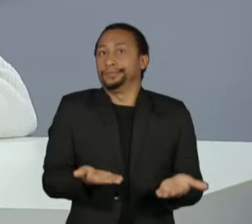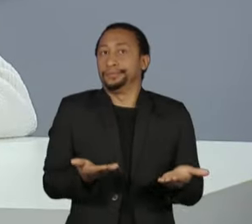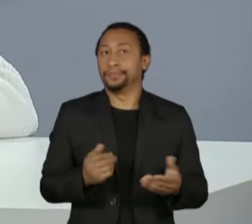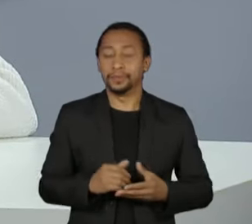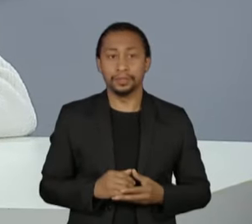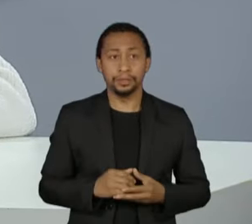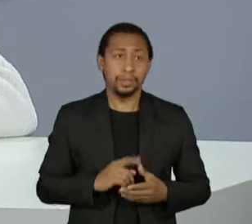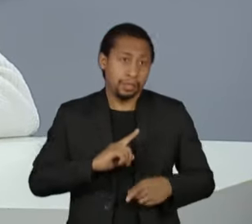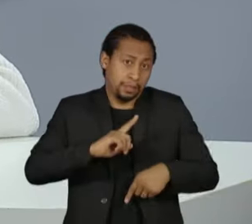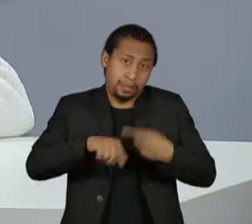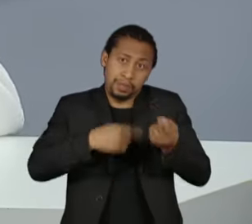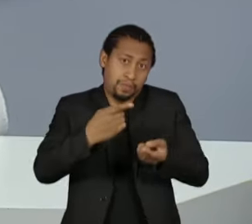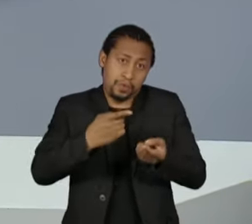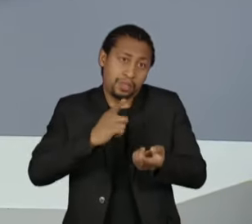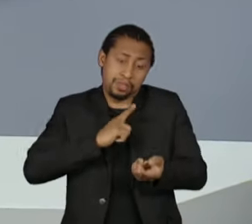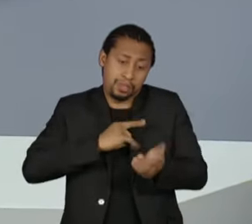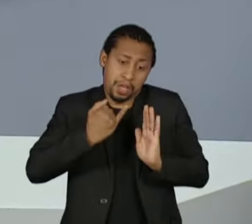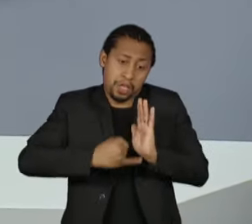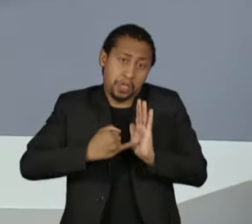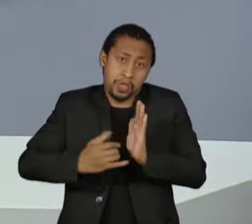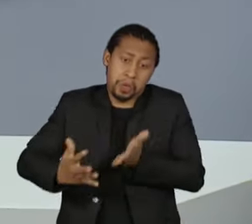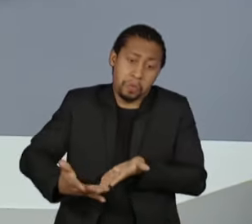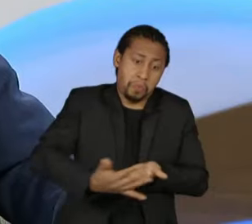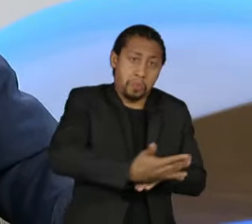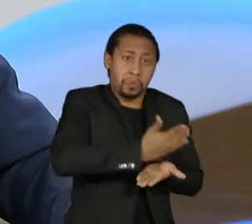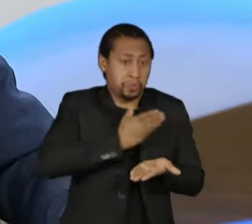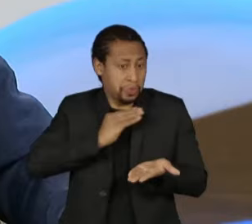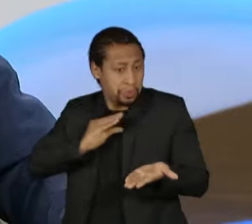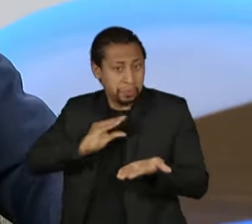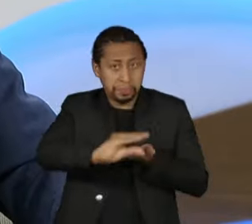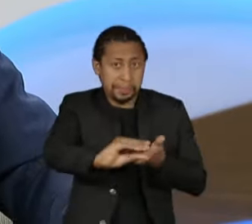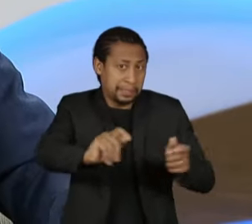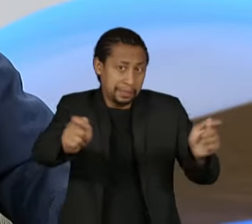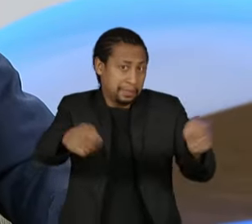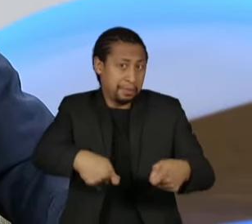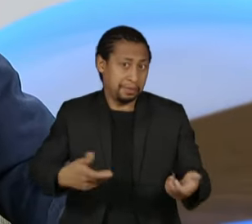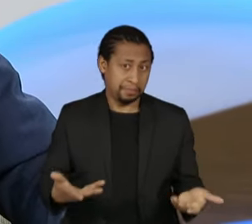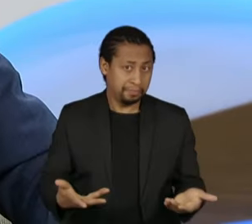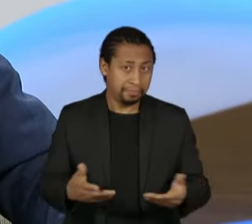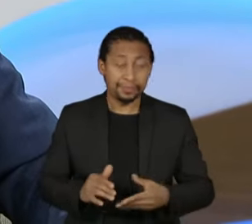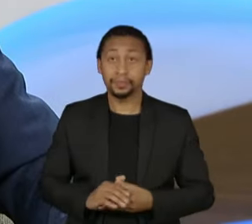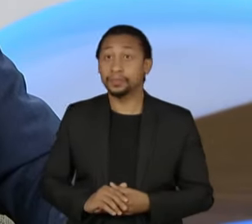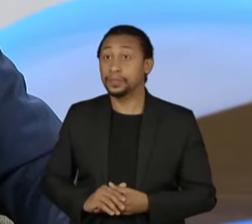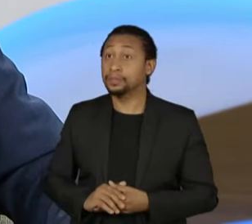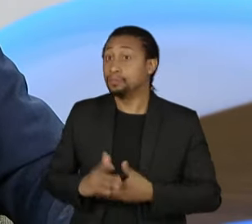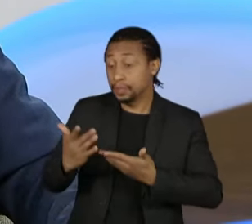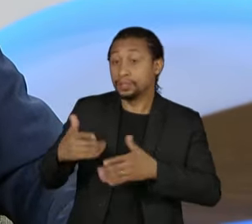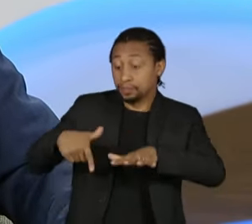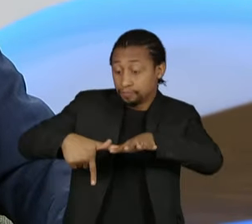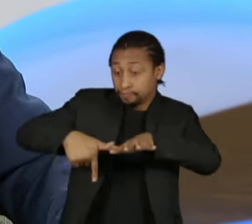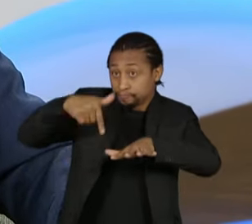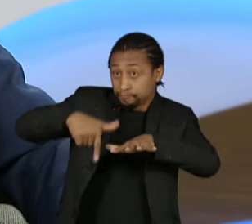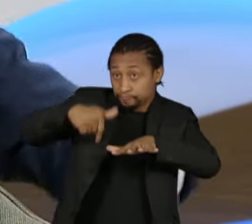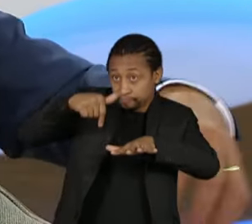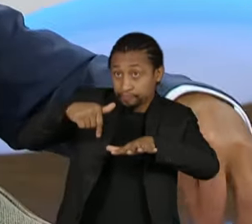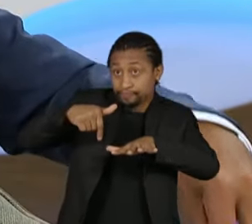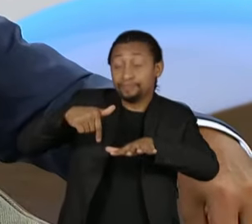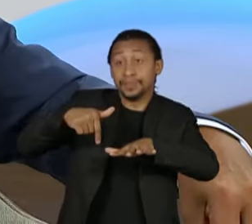Não, o Brasil vai levar em conta o custo do refino no Brasil